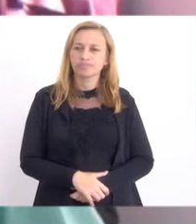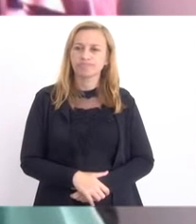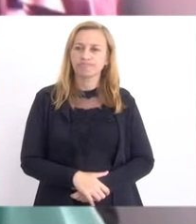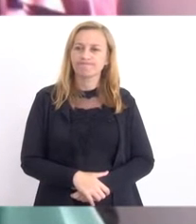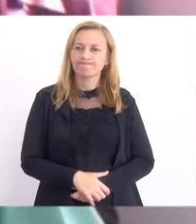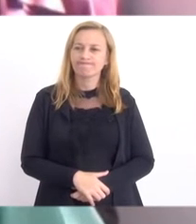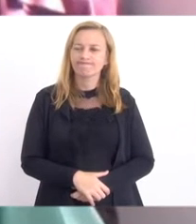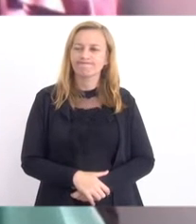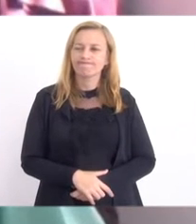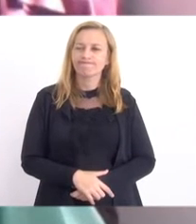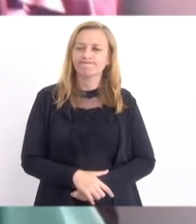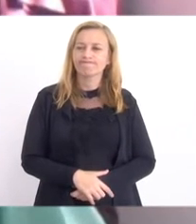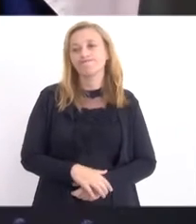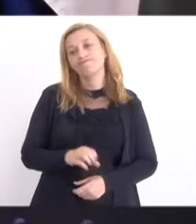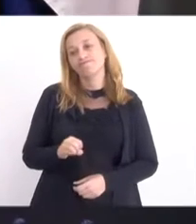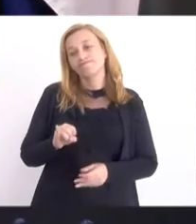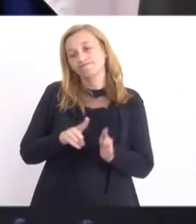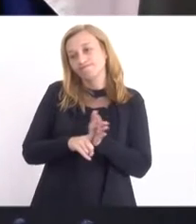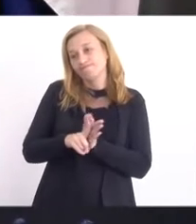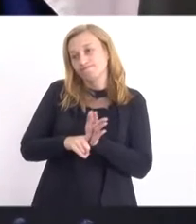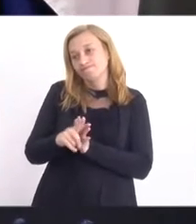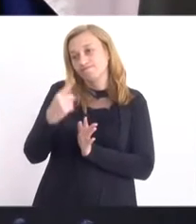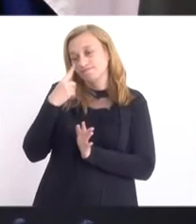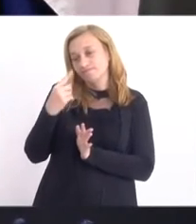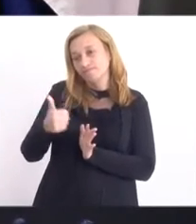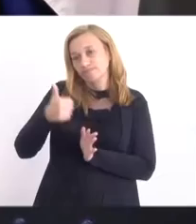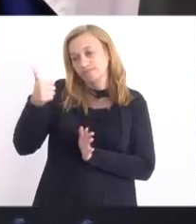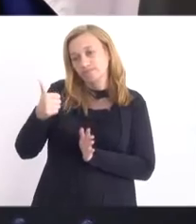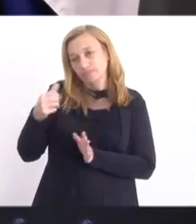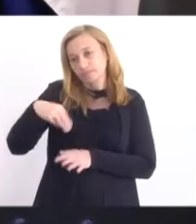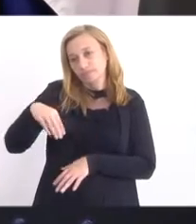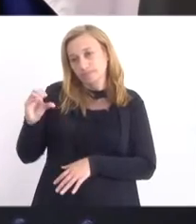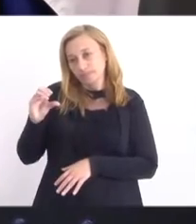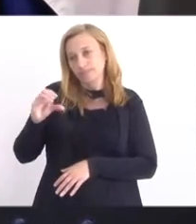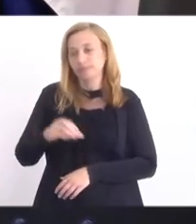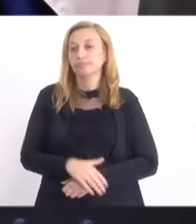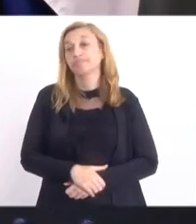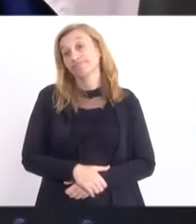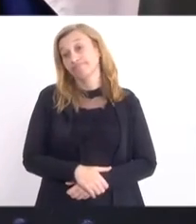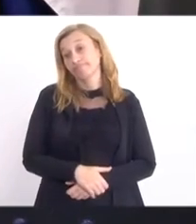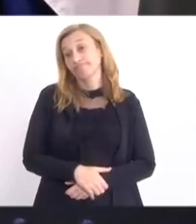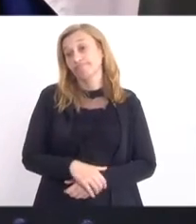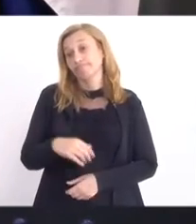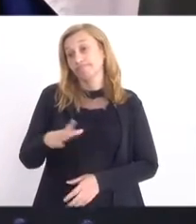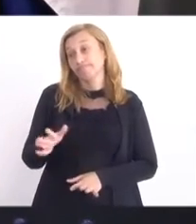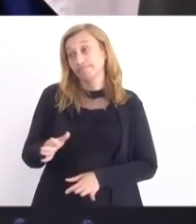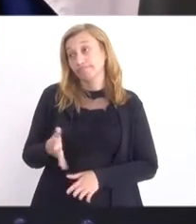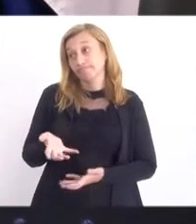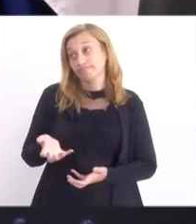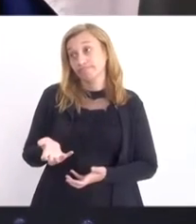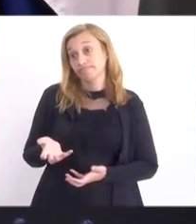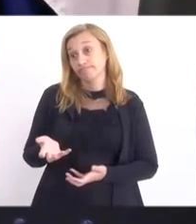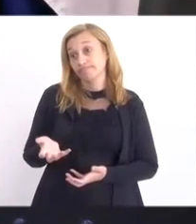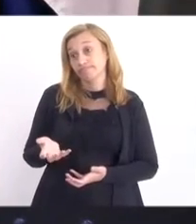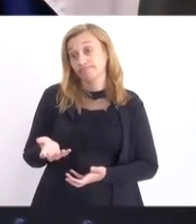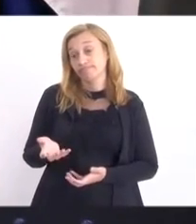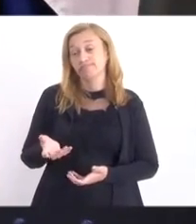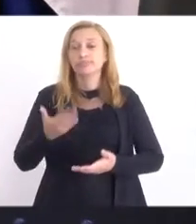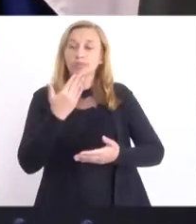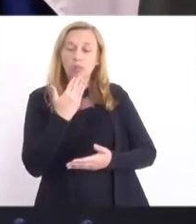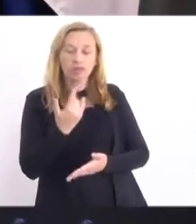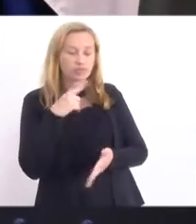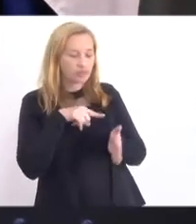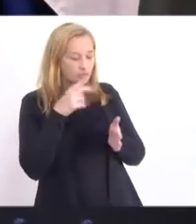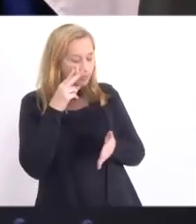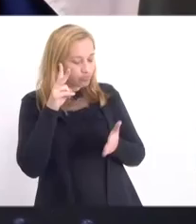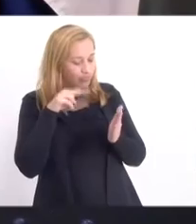A não ser que você queira analisar, Mink, pela... Pede vista. Pede vista, Mink. Então, peço vista.